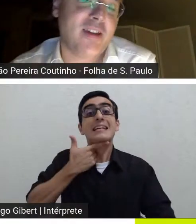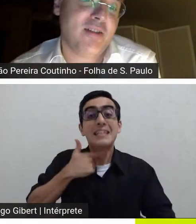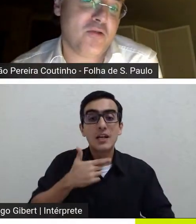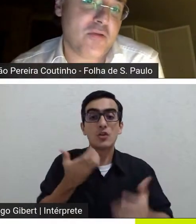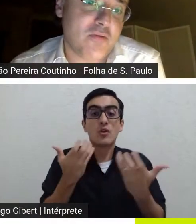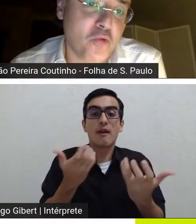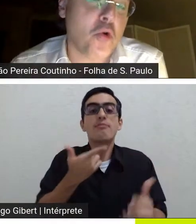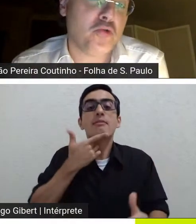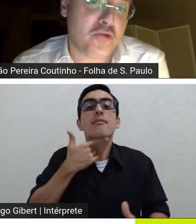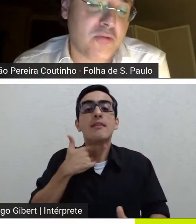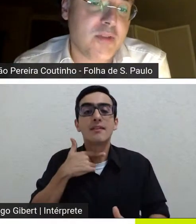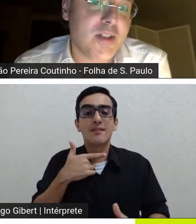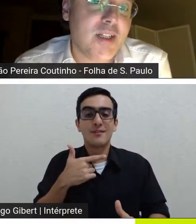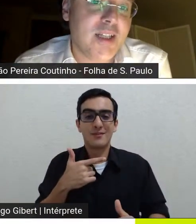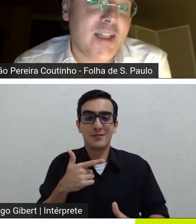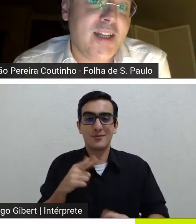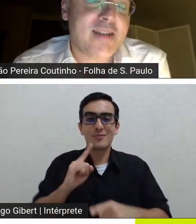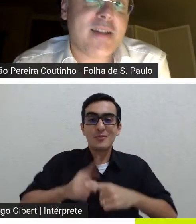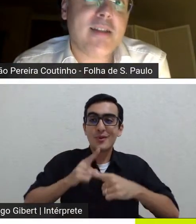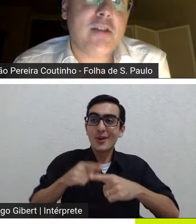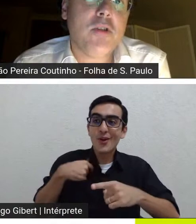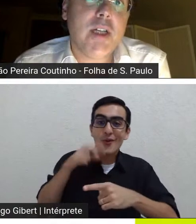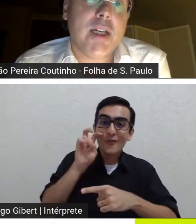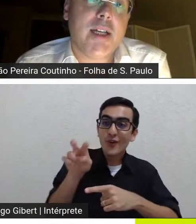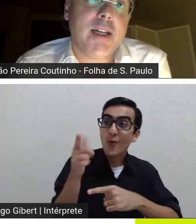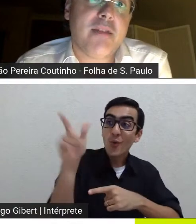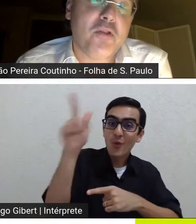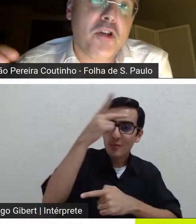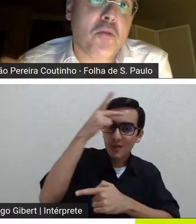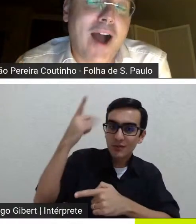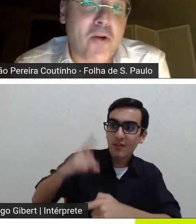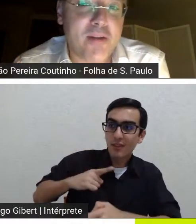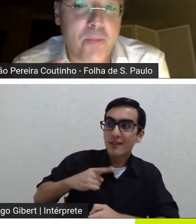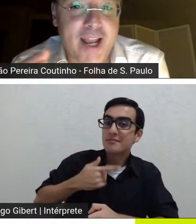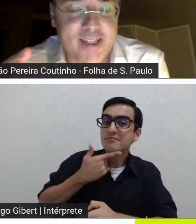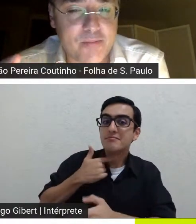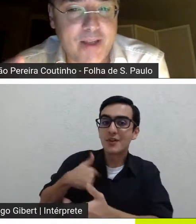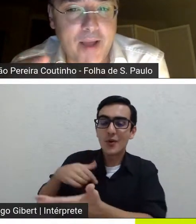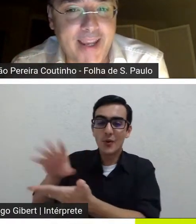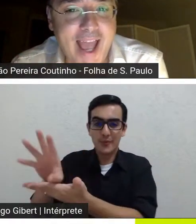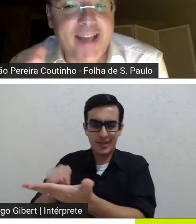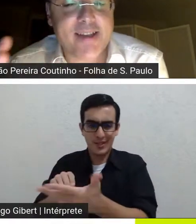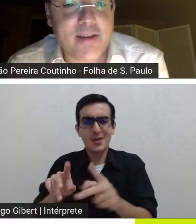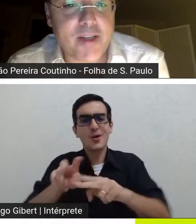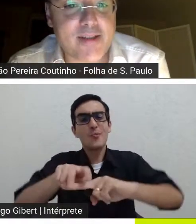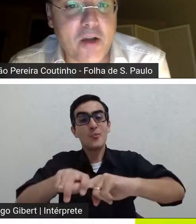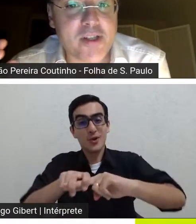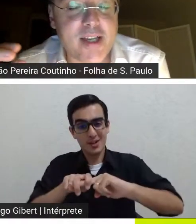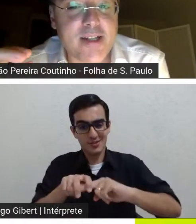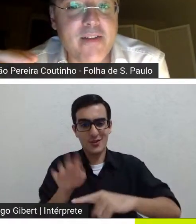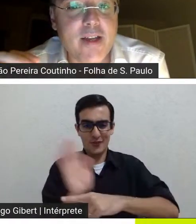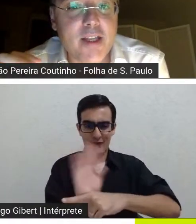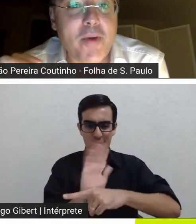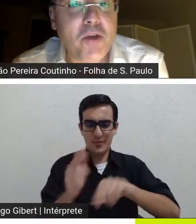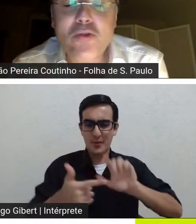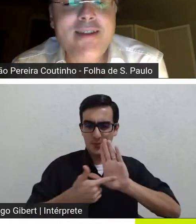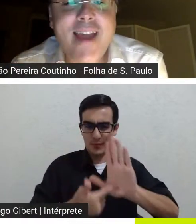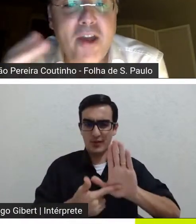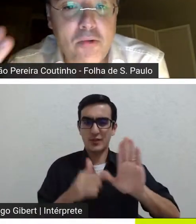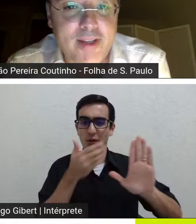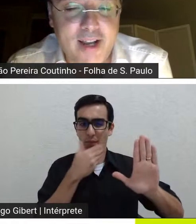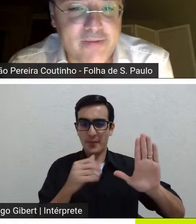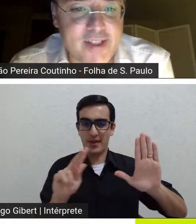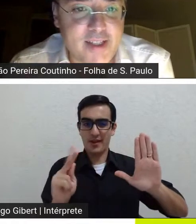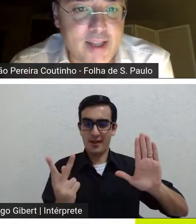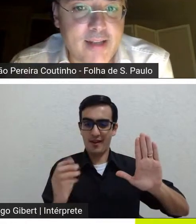que vêm no outro e nesse sentido a figura do Howard parece-me que há essa dimensão ou seja não é que o